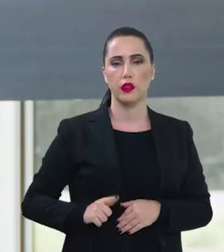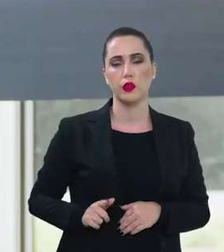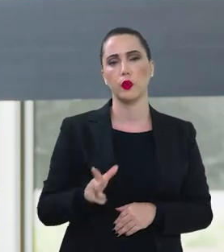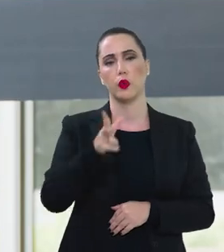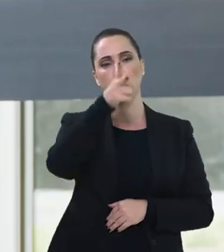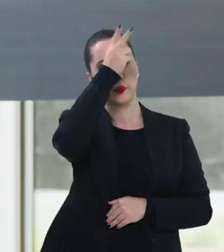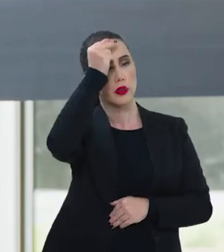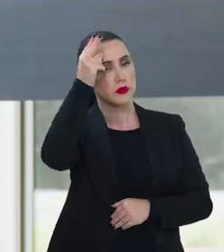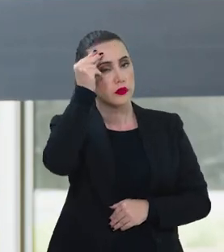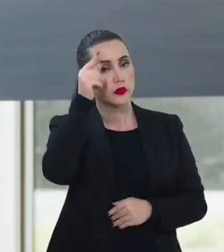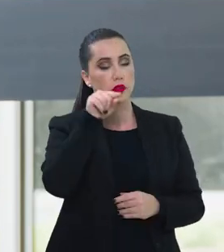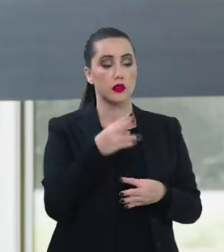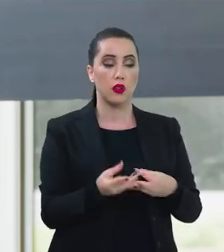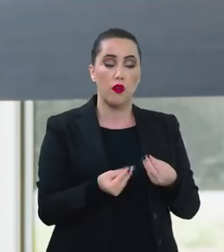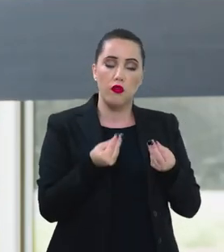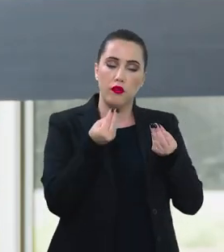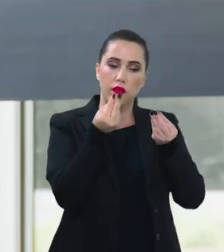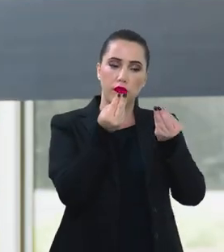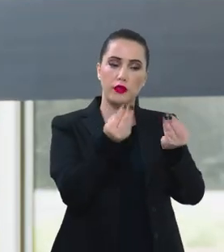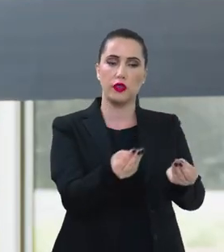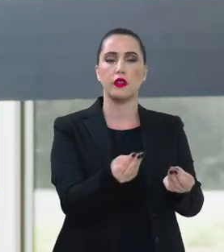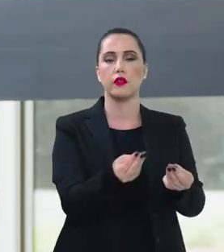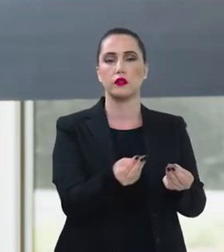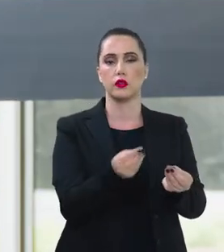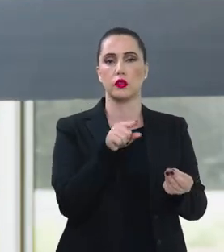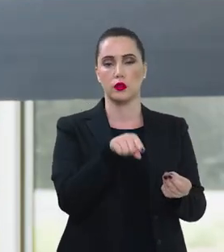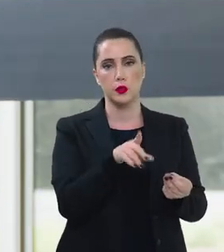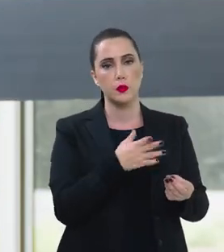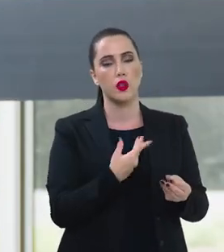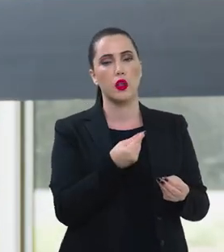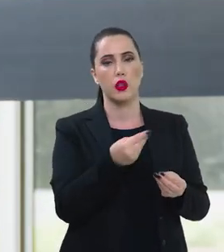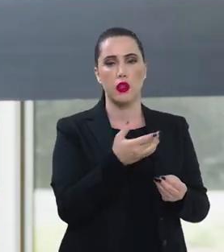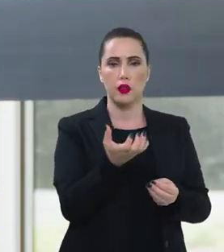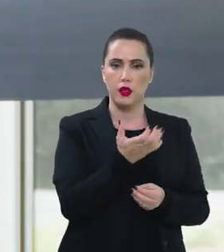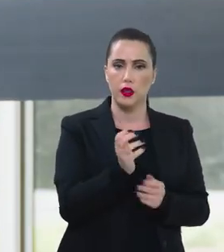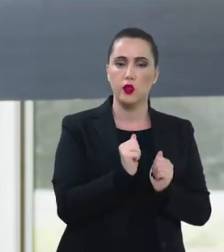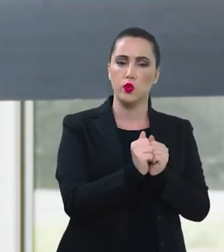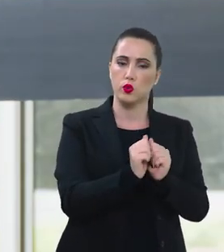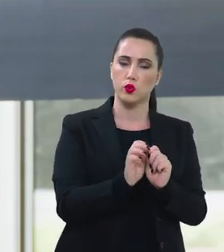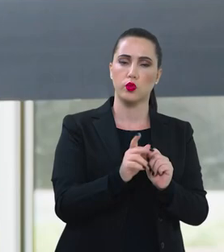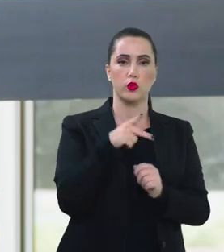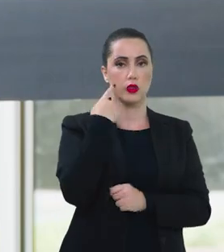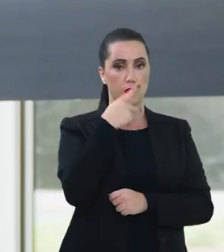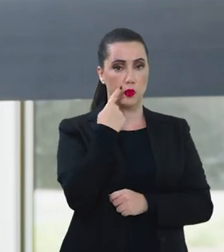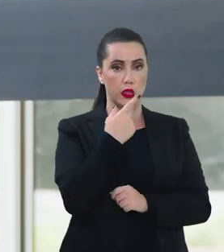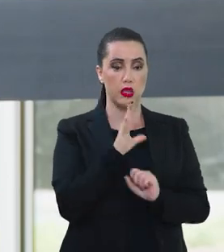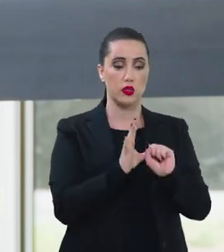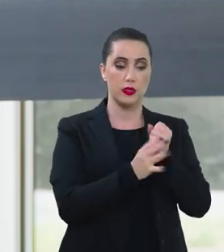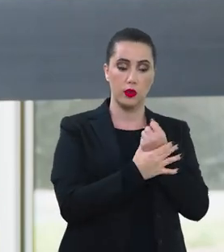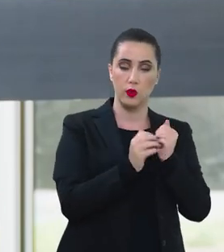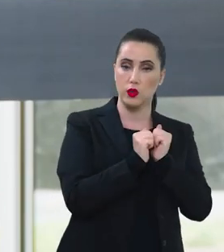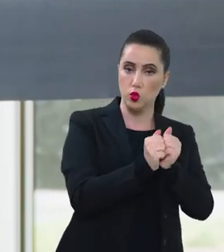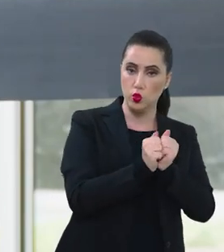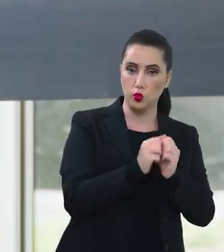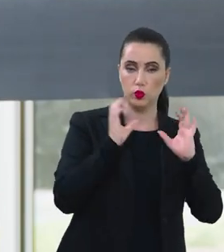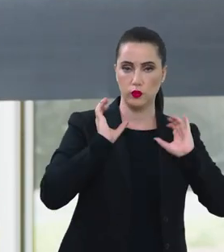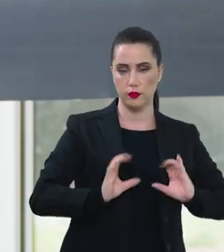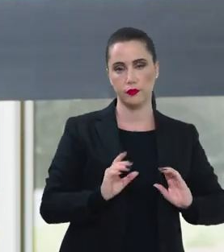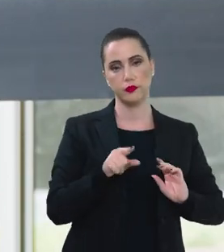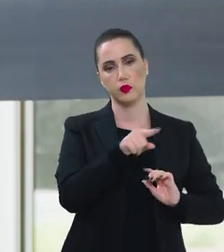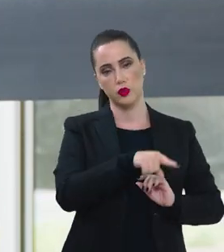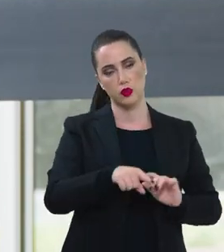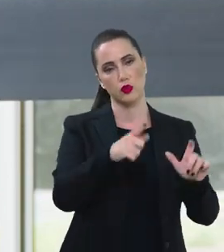governadores, os prefeitos a garantir, a construir e a levar essas políticas de segurança com a cidadania para os seus